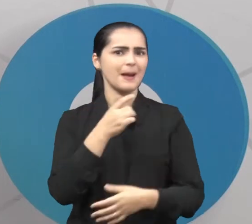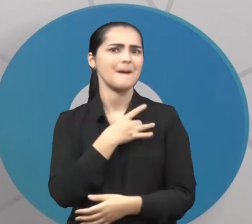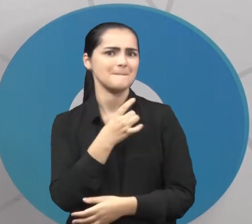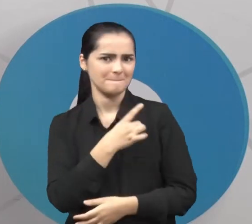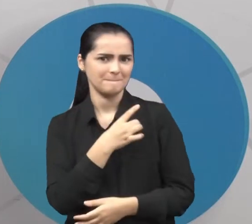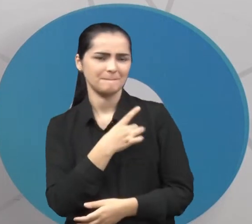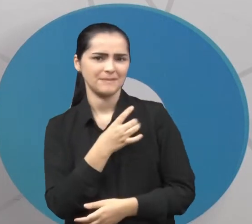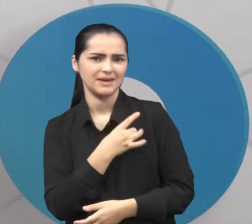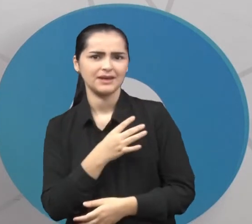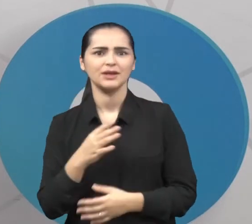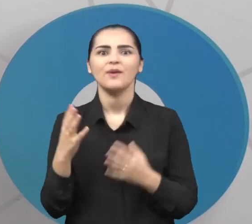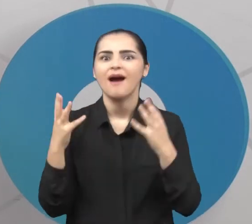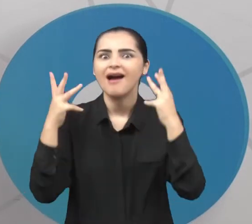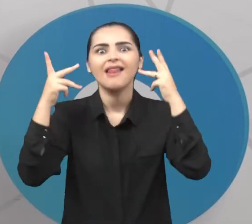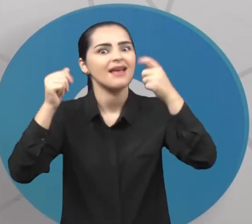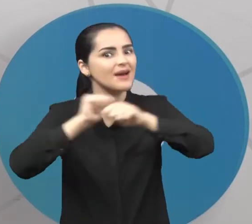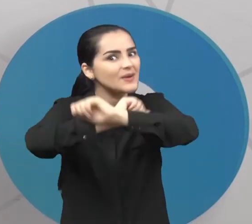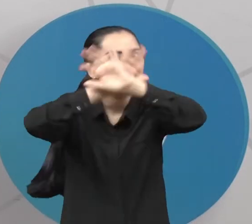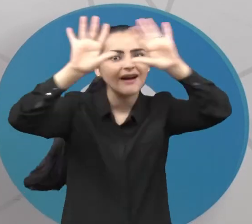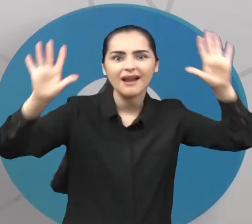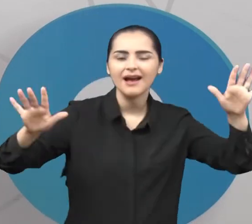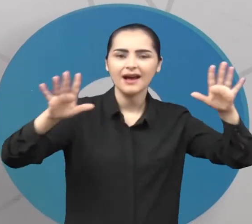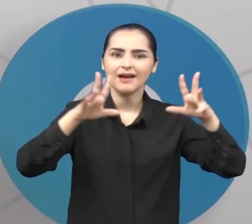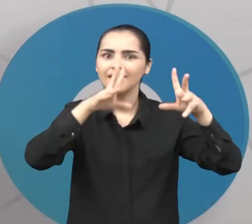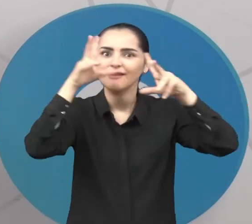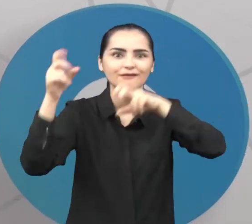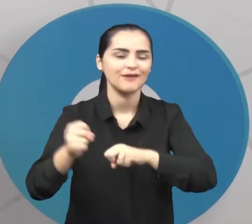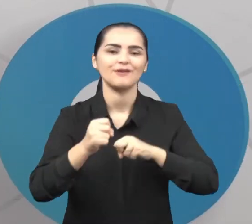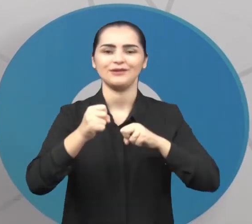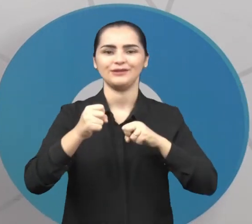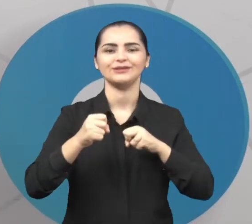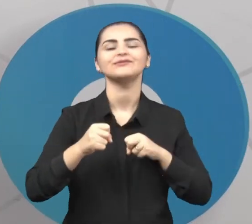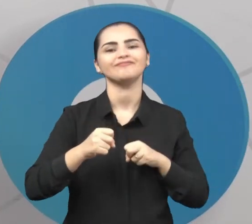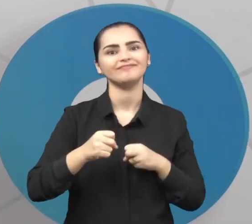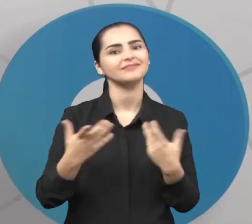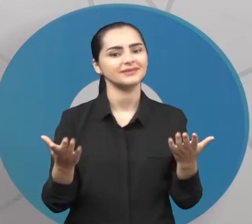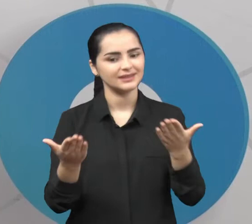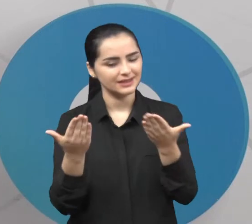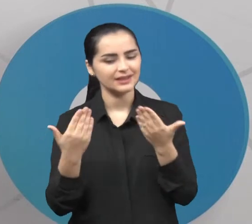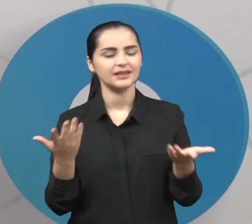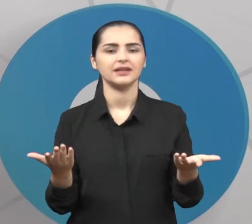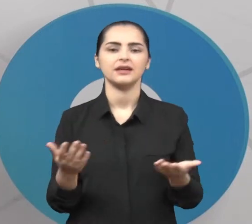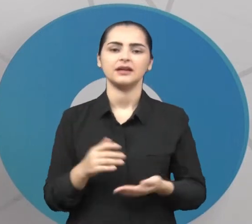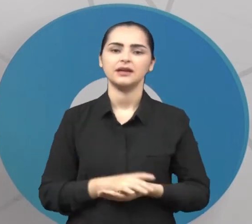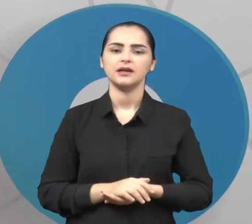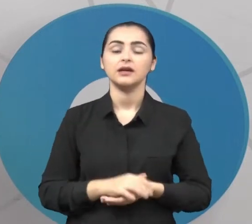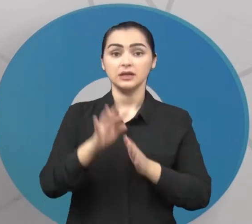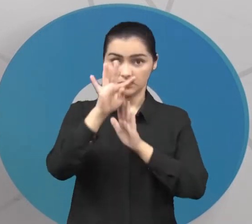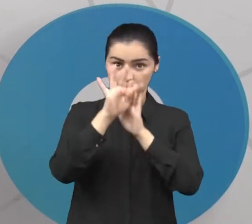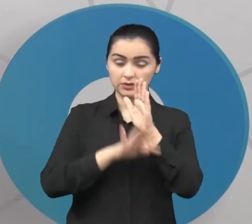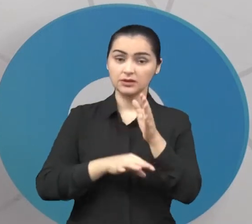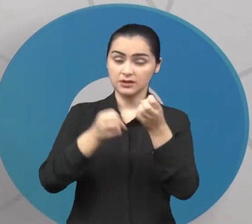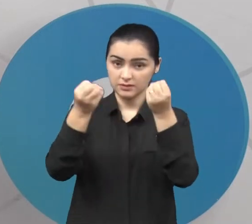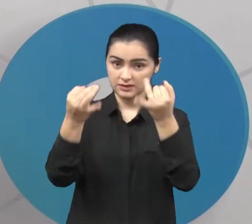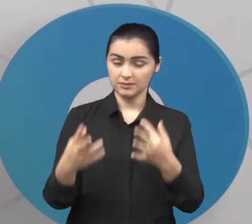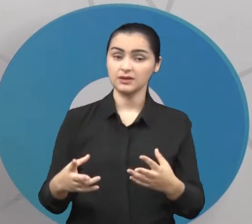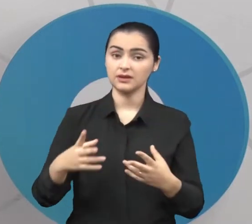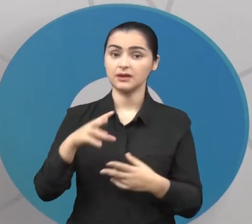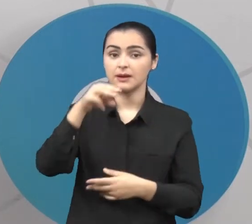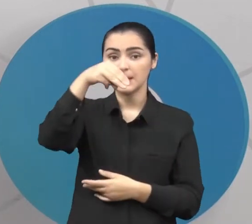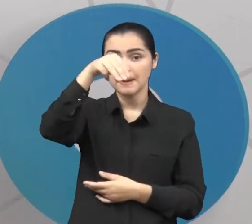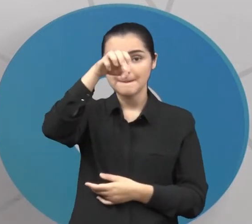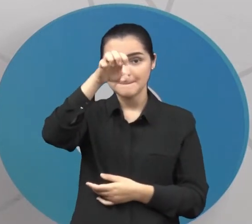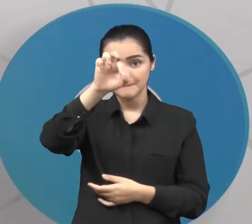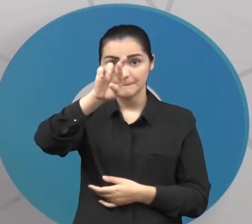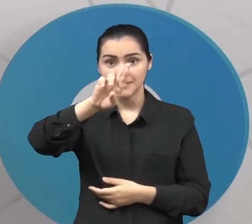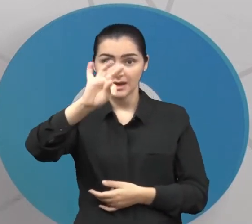O leão, é claro, né? Que é mais feroz, mais forte. A gente associa assim. Então, quando lá no texto fala sobre mérito, está se referindo a